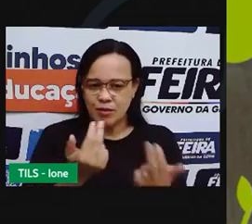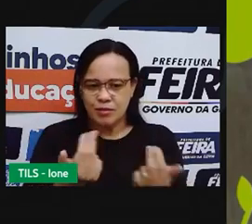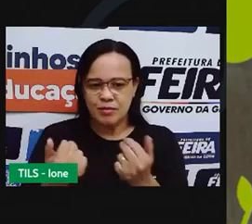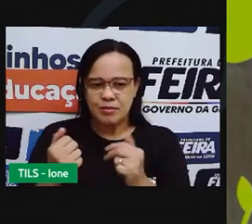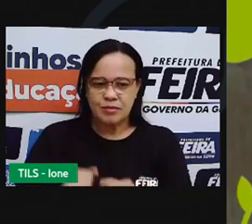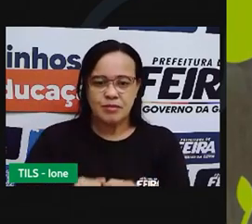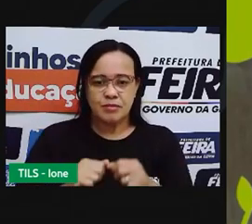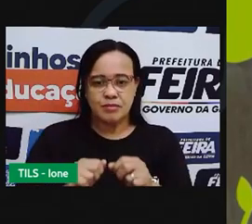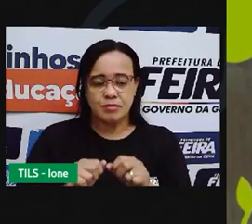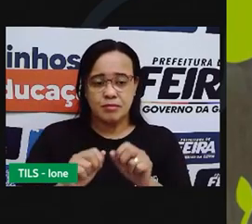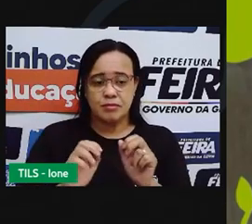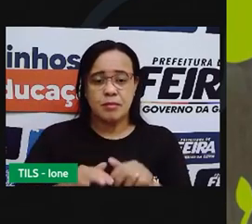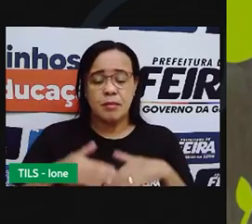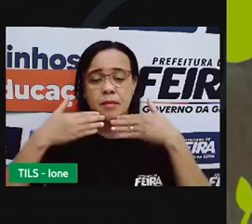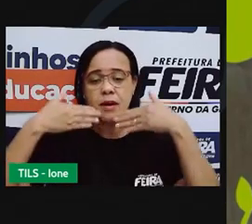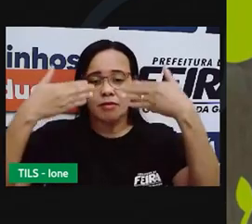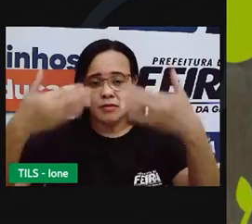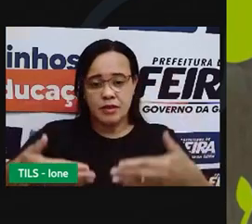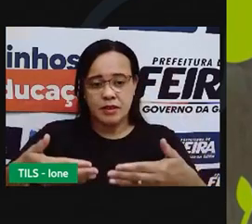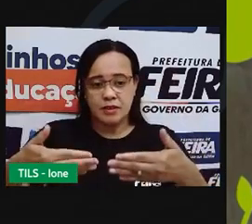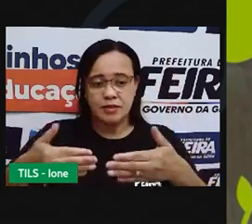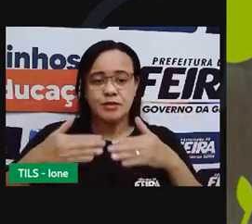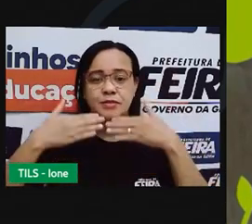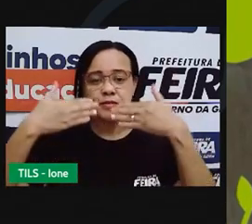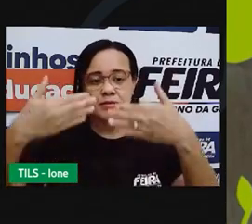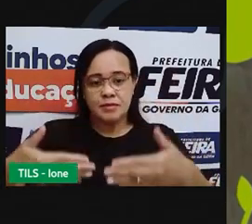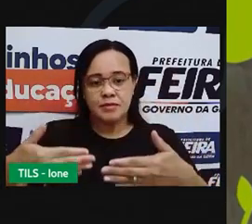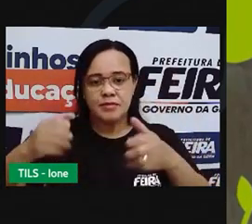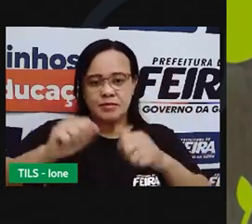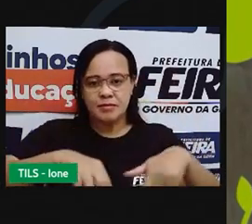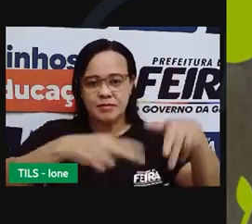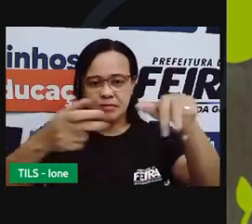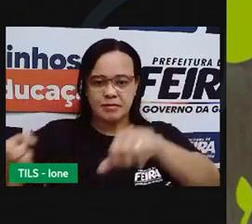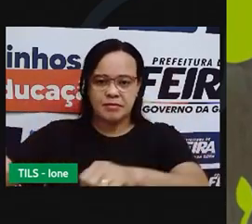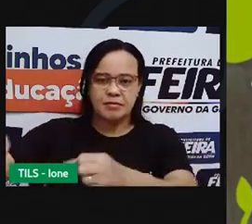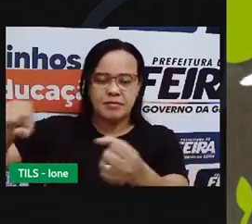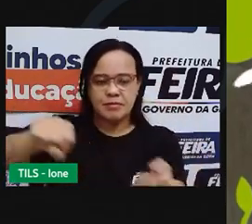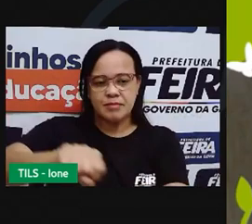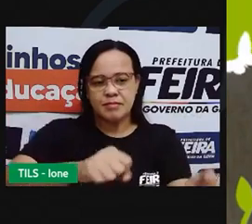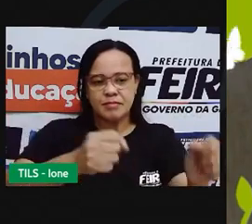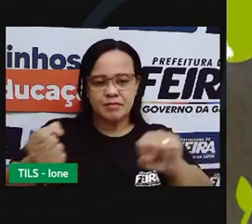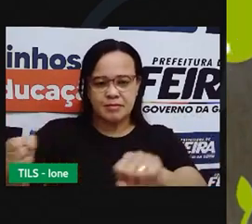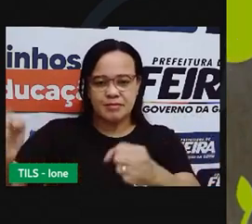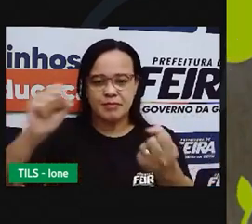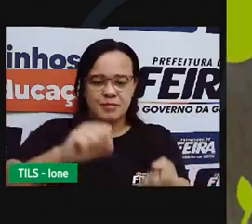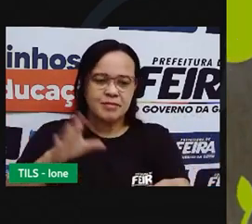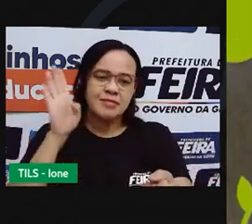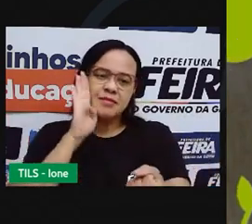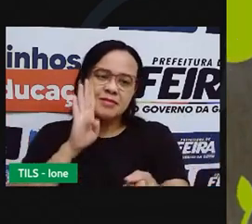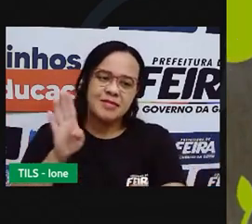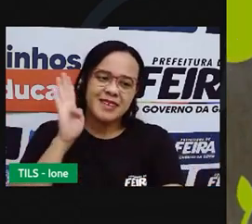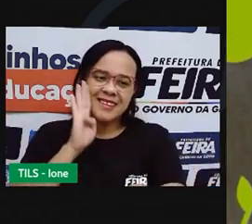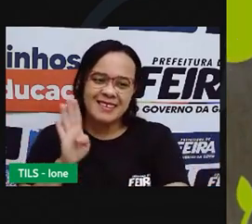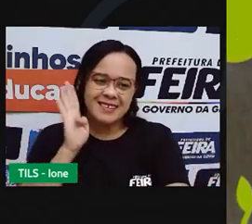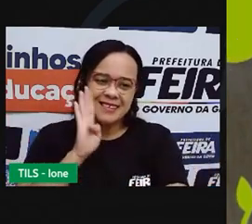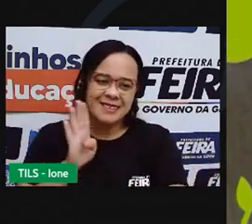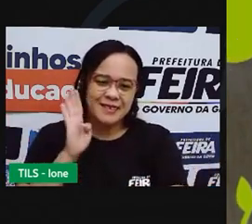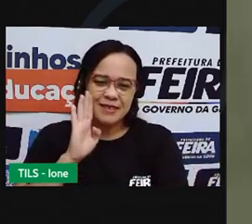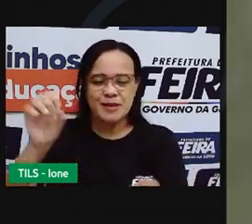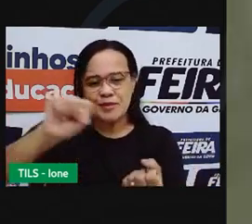igual. Polegar pra frente Chuchoe, chuchoe, é uma dança bem legal